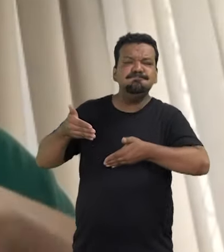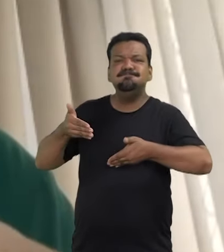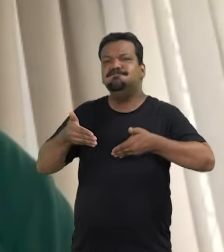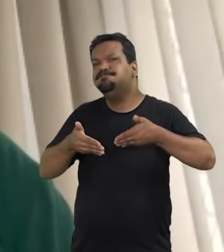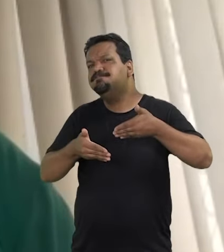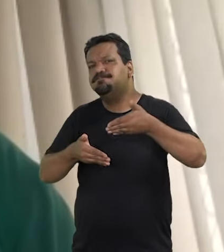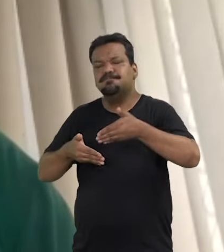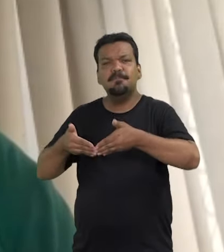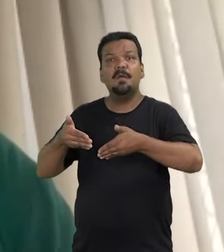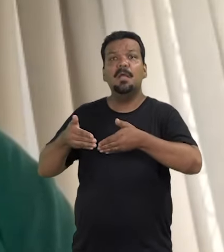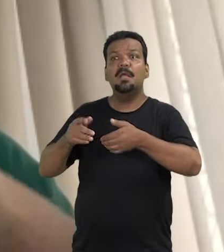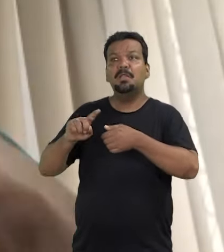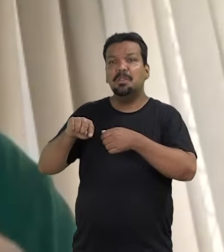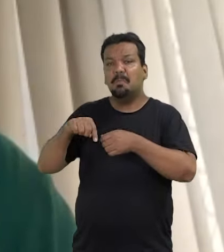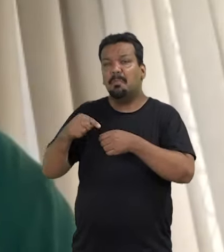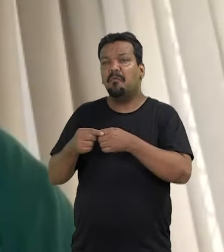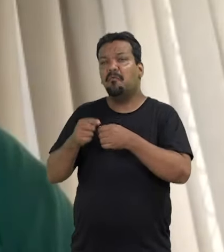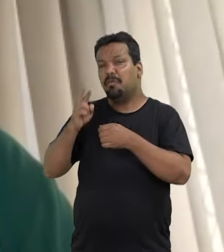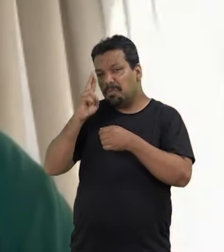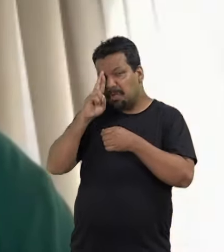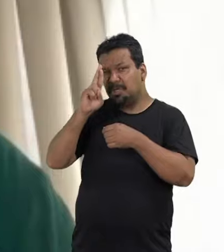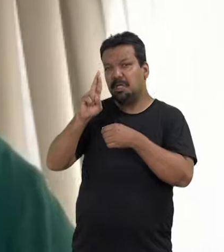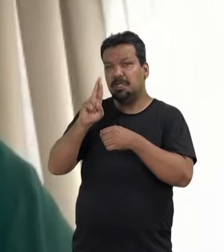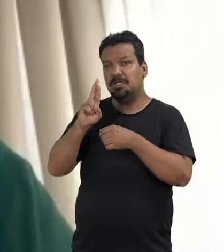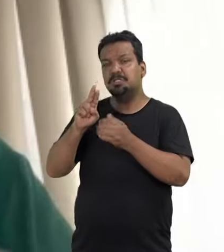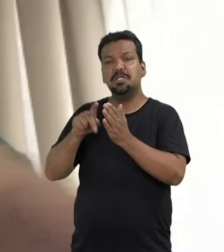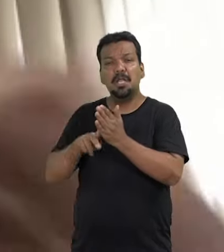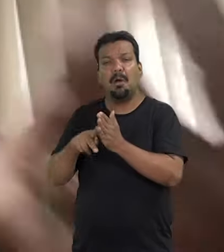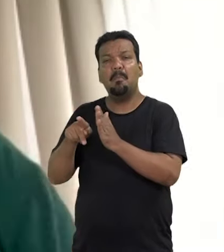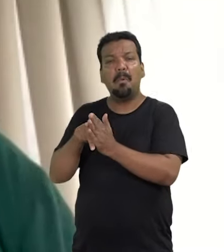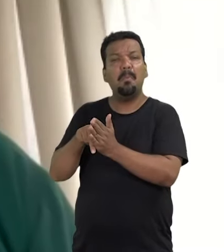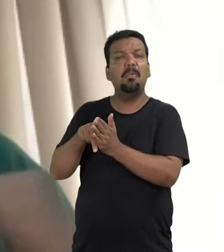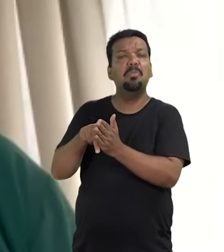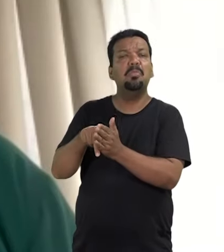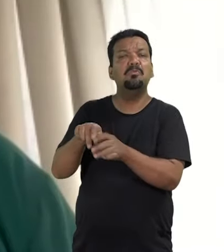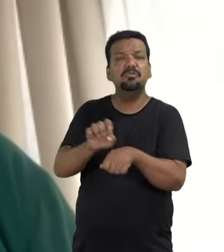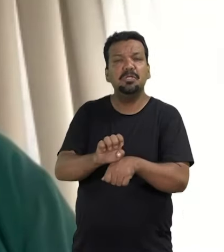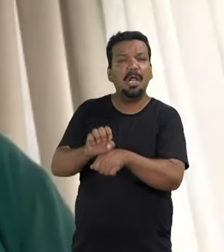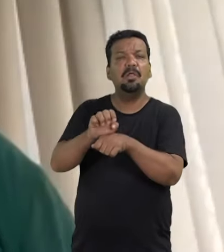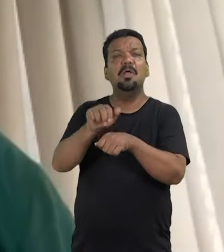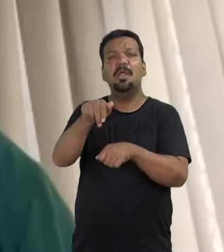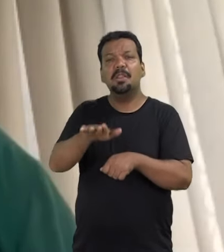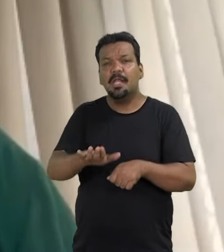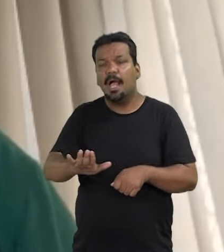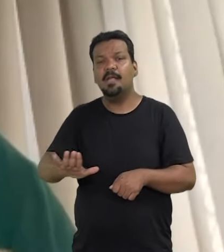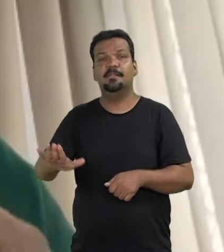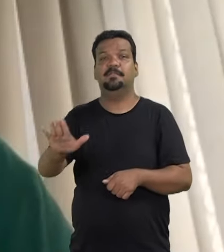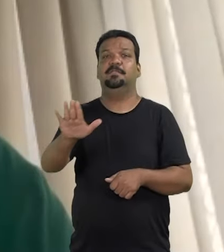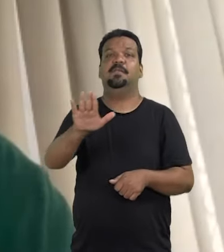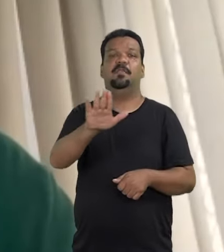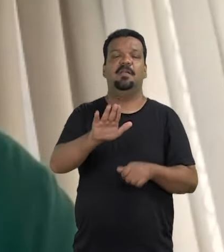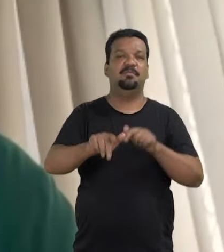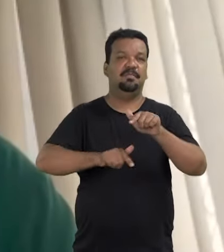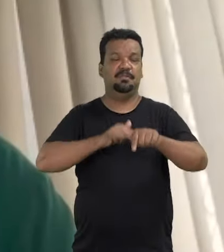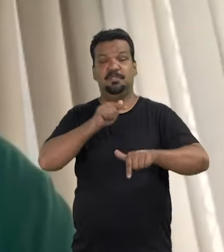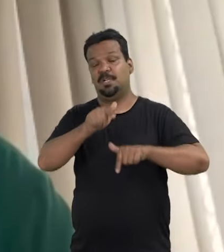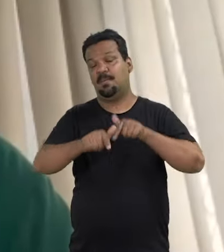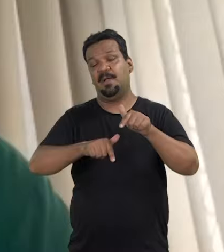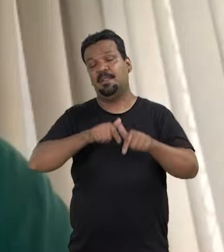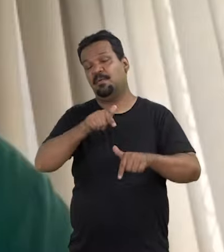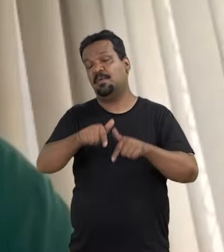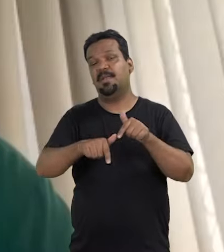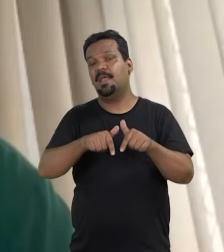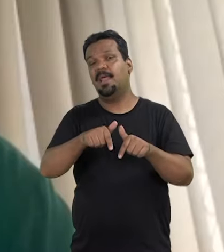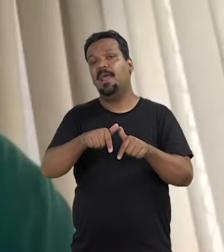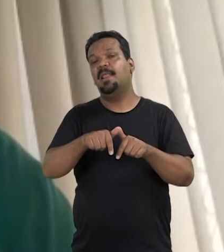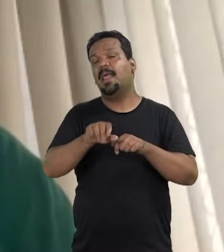me integrando, depois me tornei dirigente sindical daqui do Estado Nacional, da Confederação dos Trabalhadores